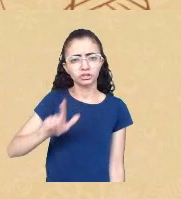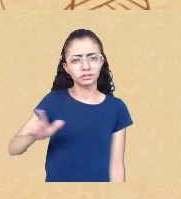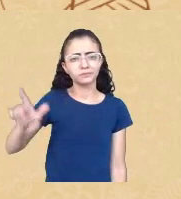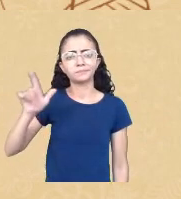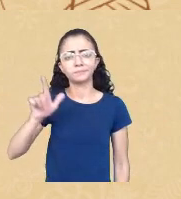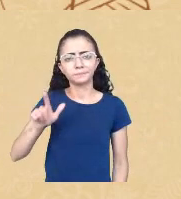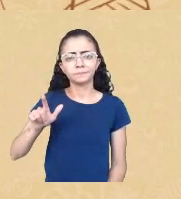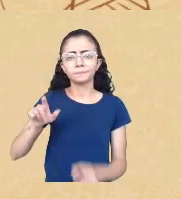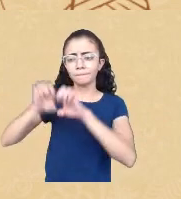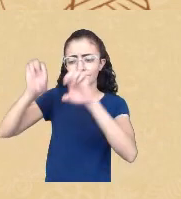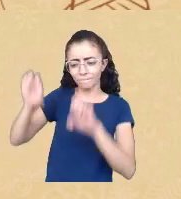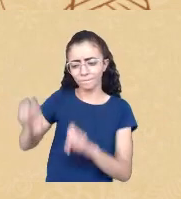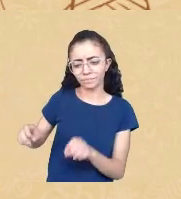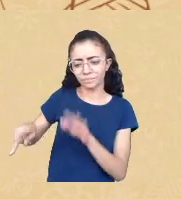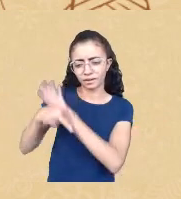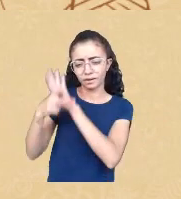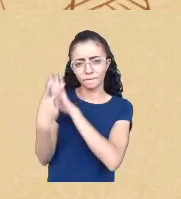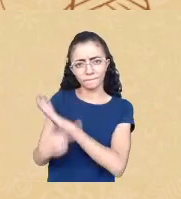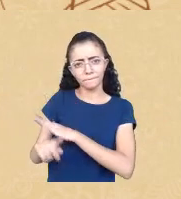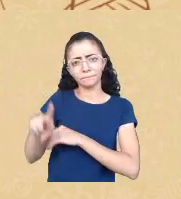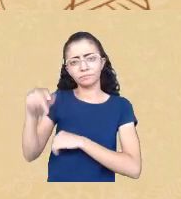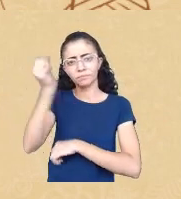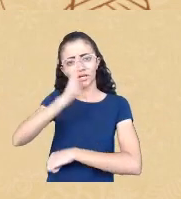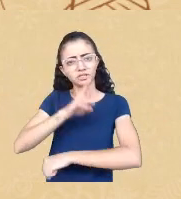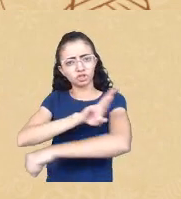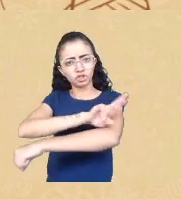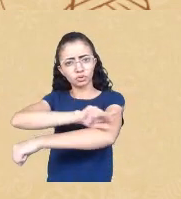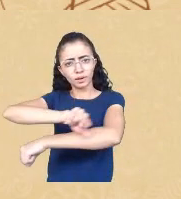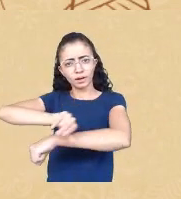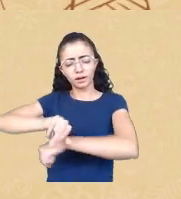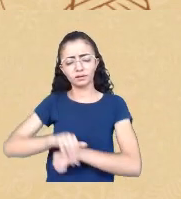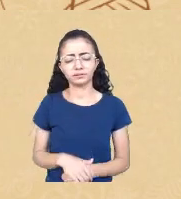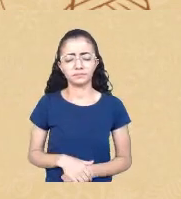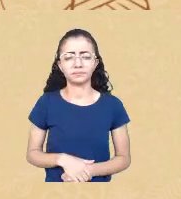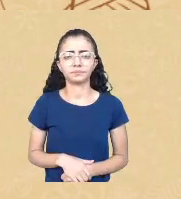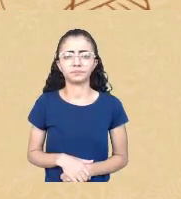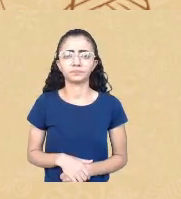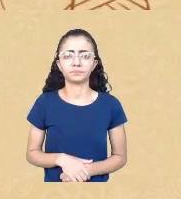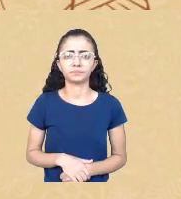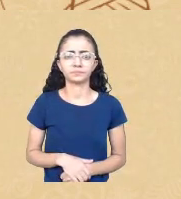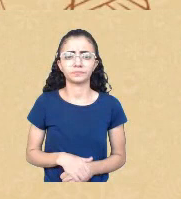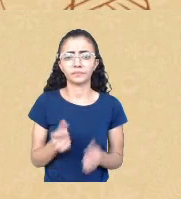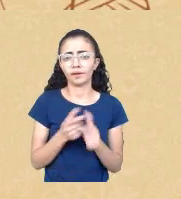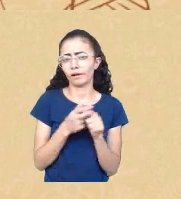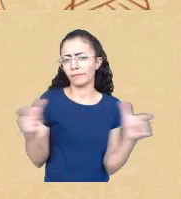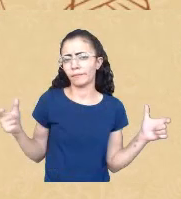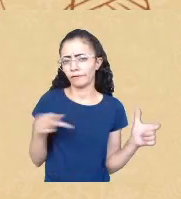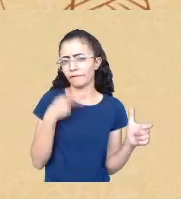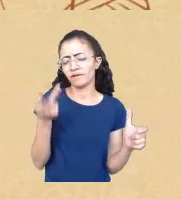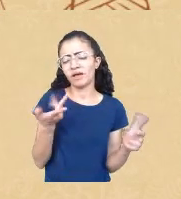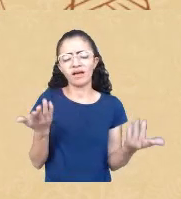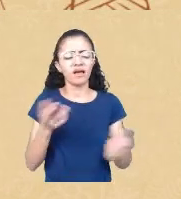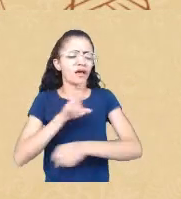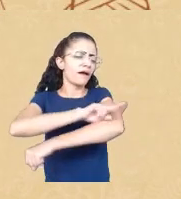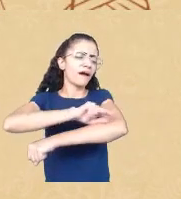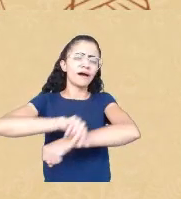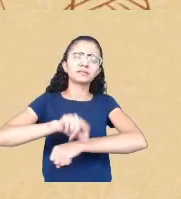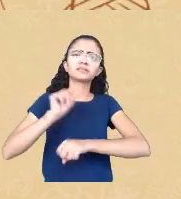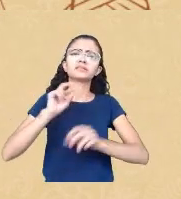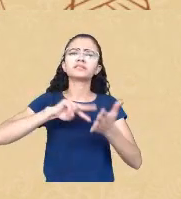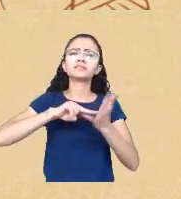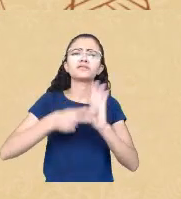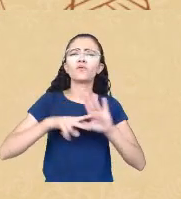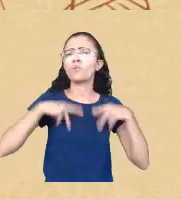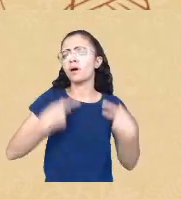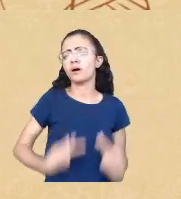do Brasil para a raça a maioria pode dizer mas raça é a raça humana é a raça única isso